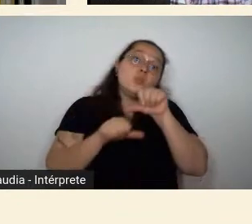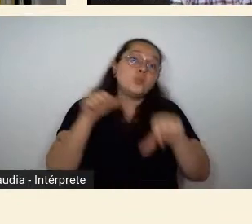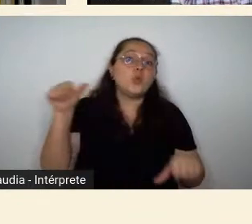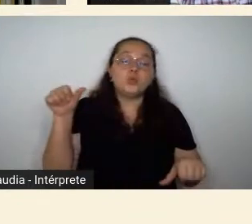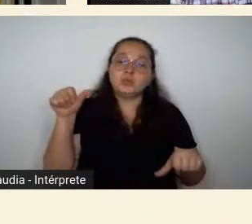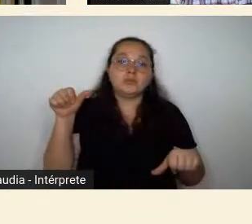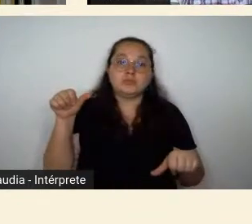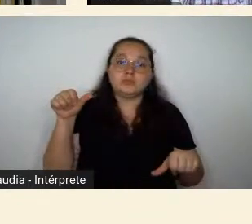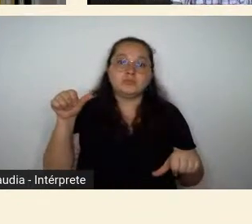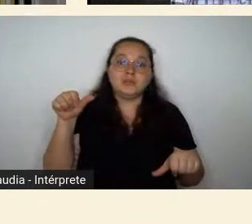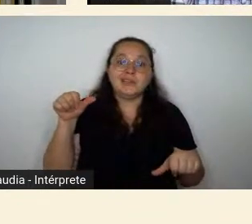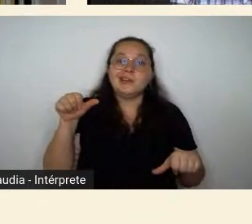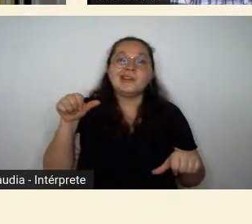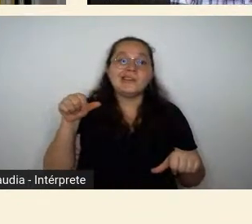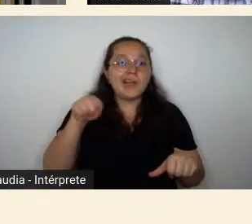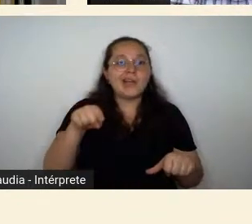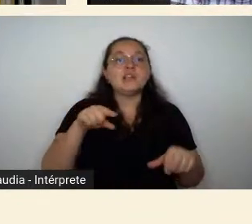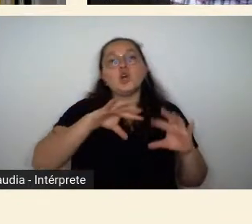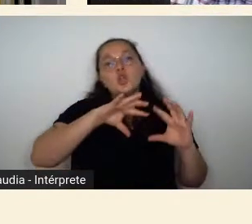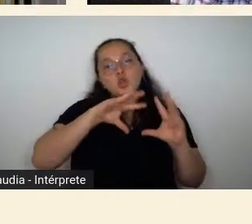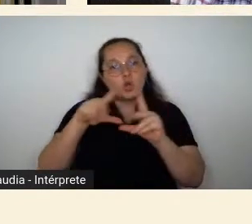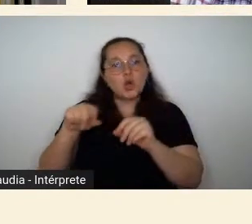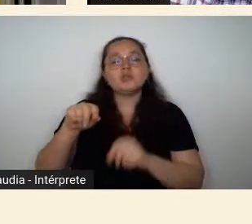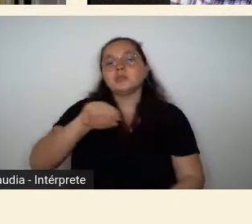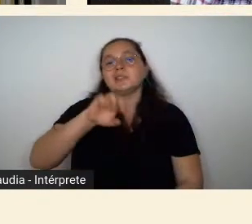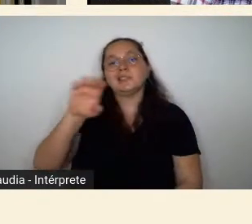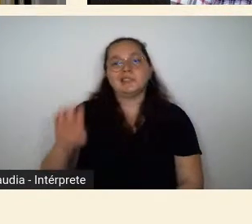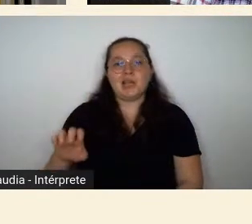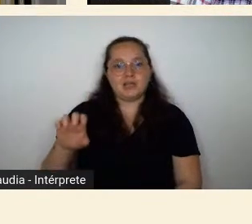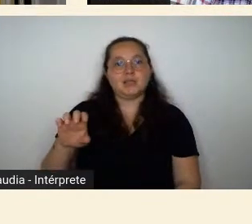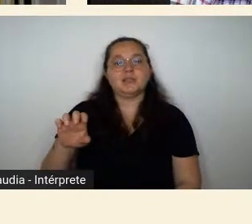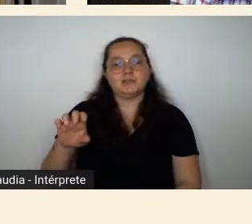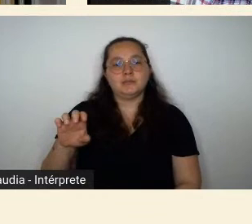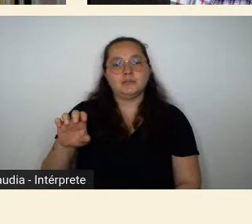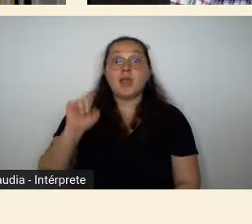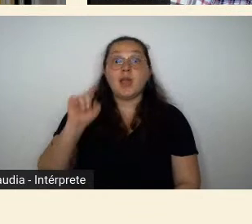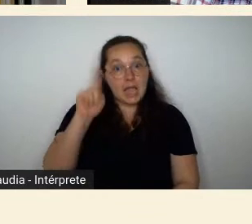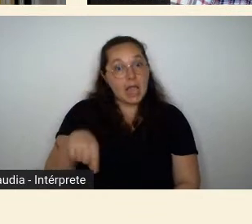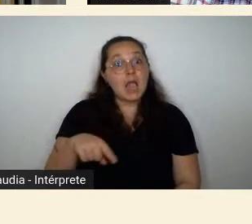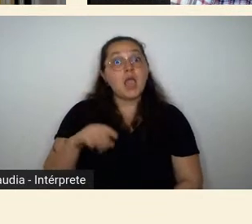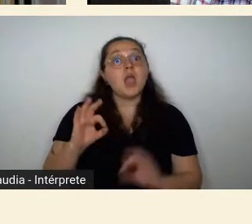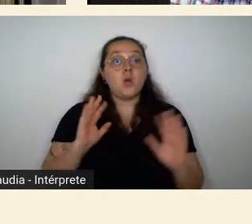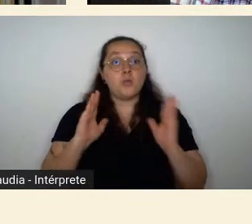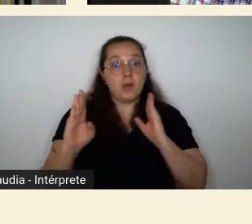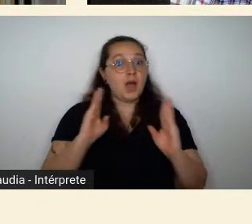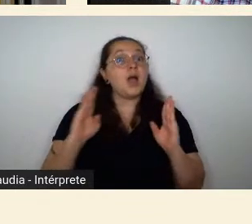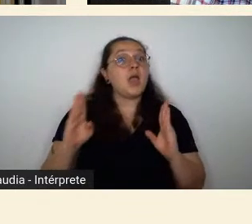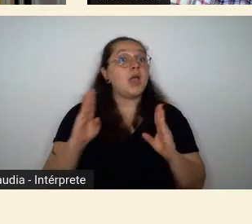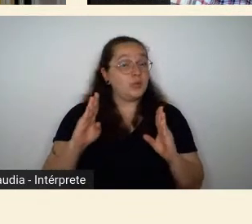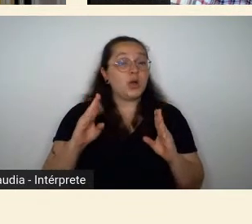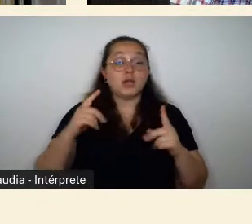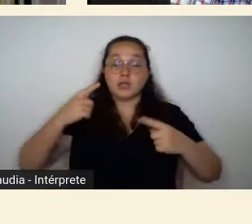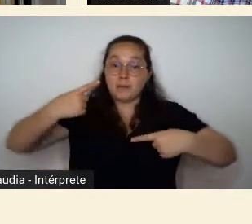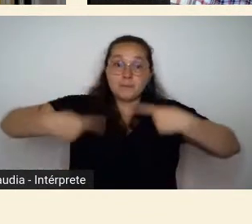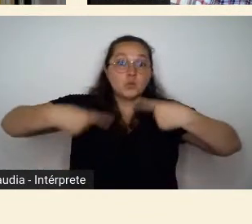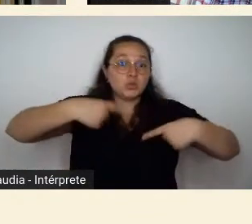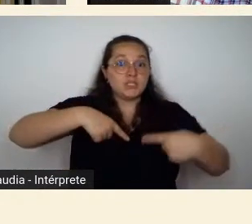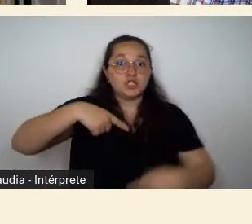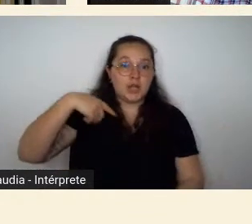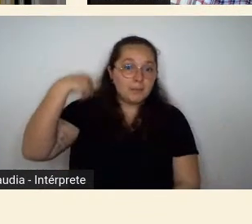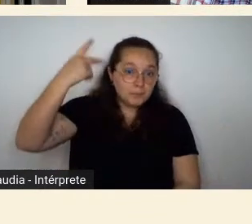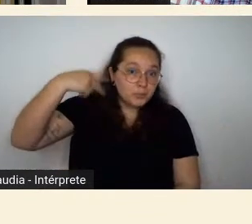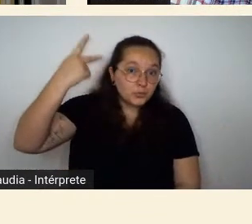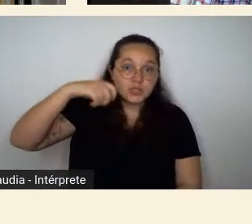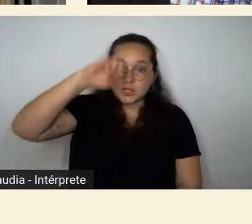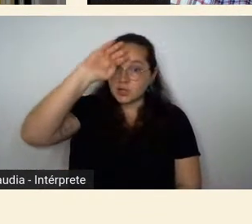esquerda então é uma época de grande mobilidade do ponto de vista de postura política o Brasil era